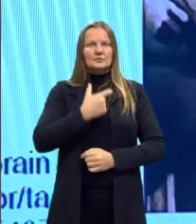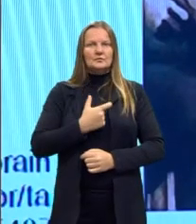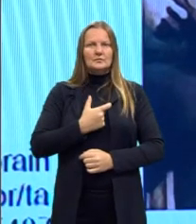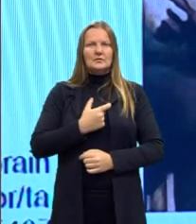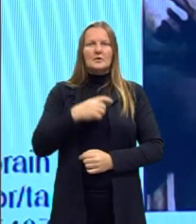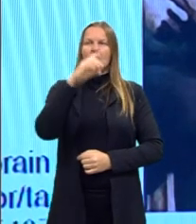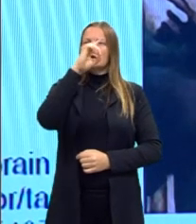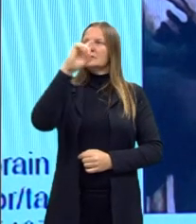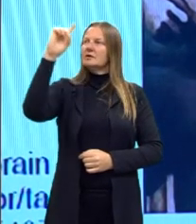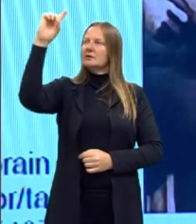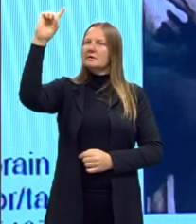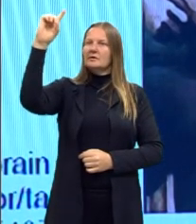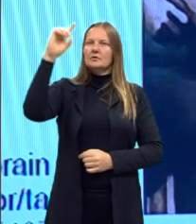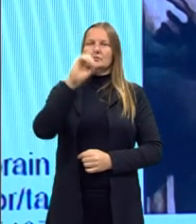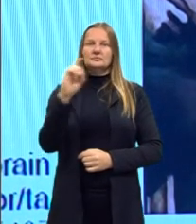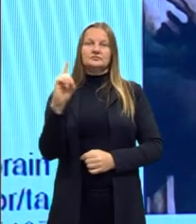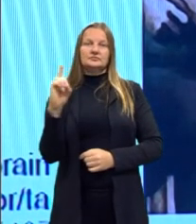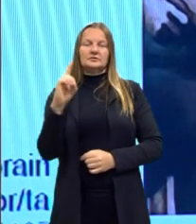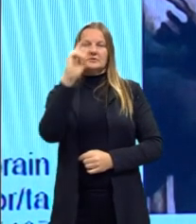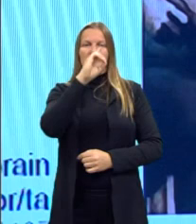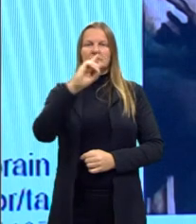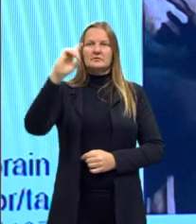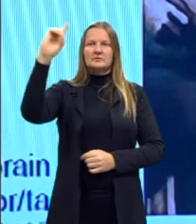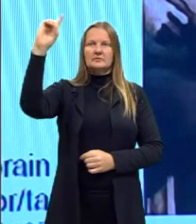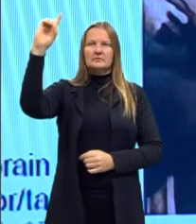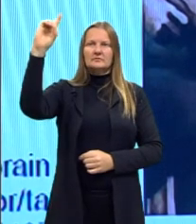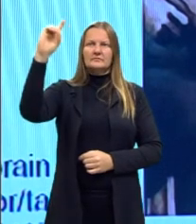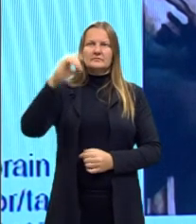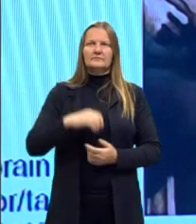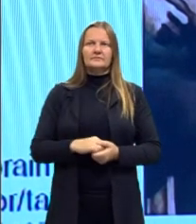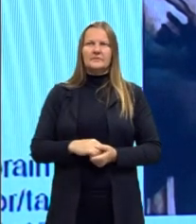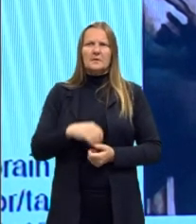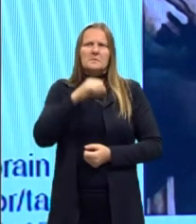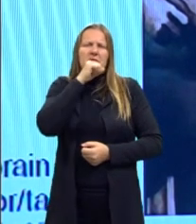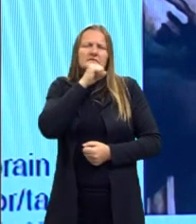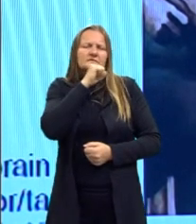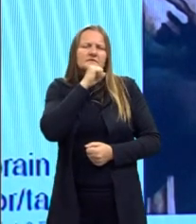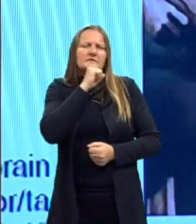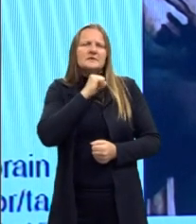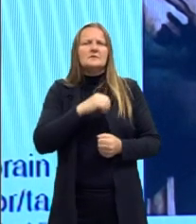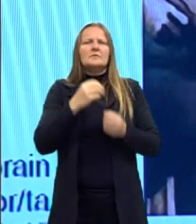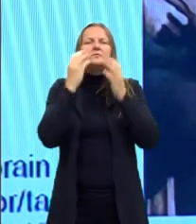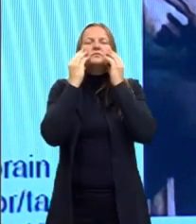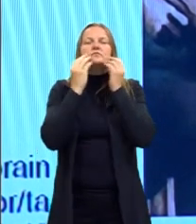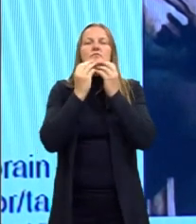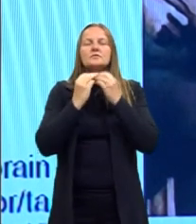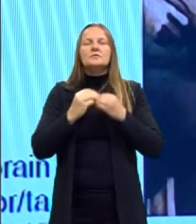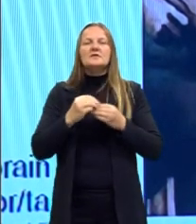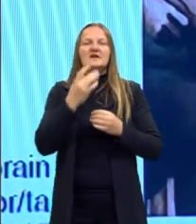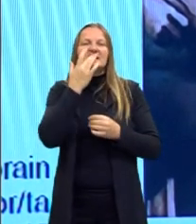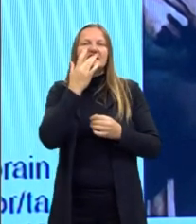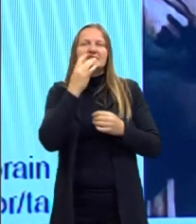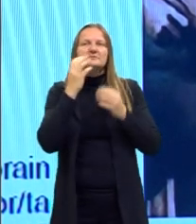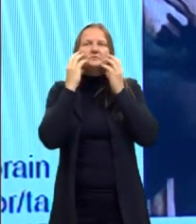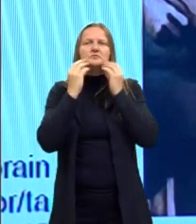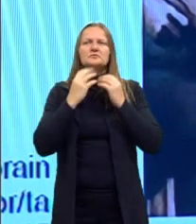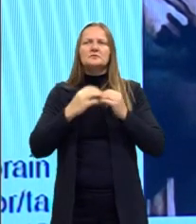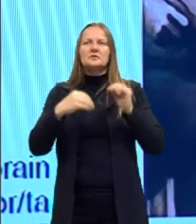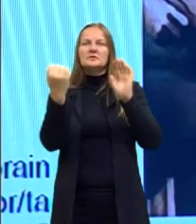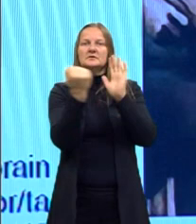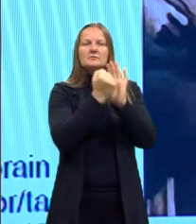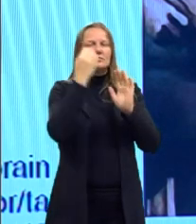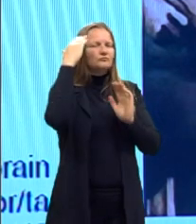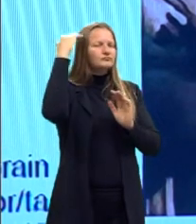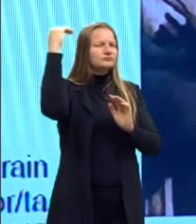Deus do lado direito, está representando como o homem mais velho, de barbas e cabelos brancos, símbolo da